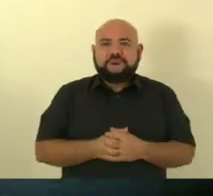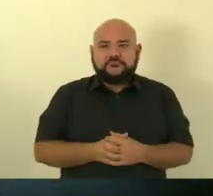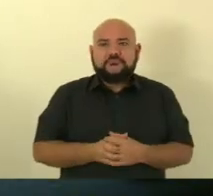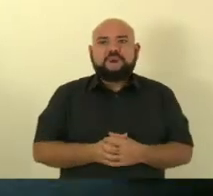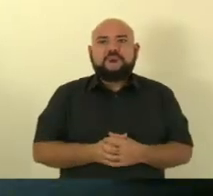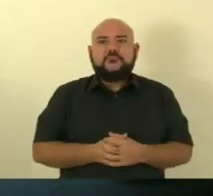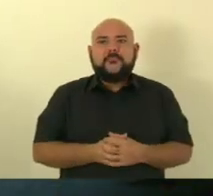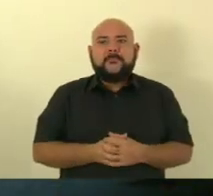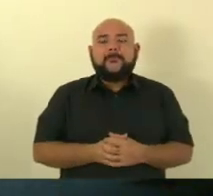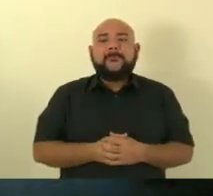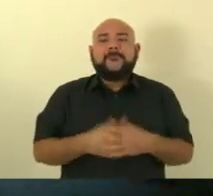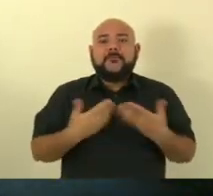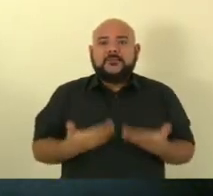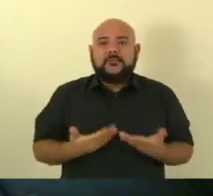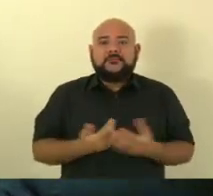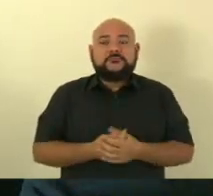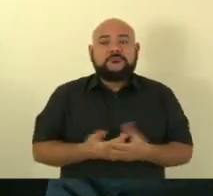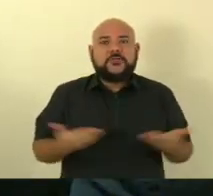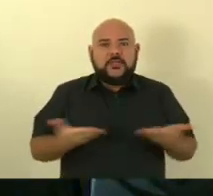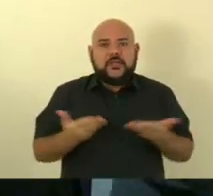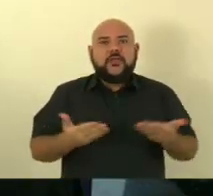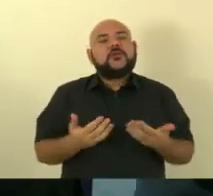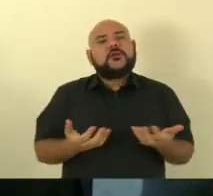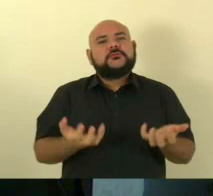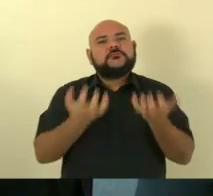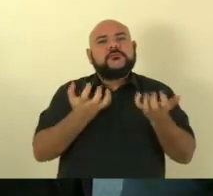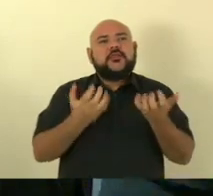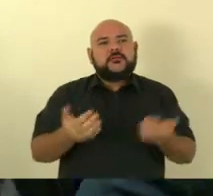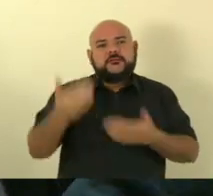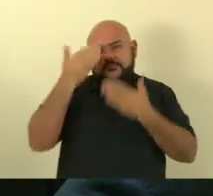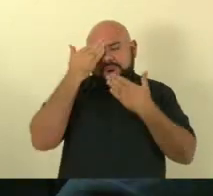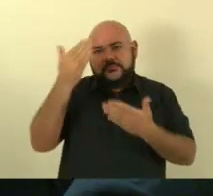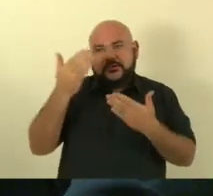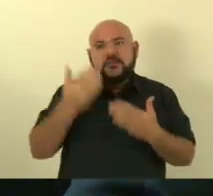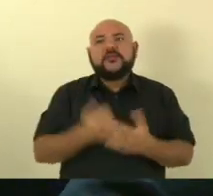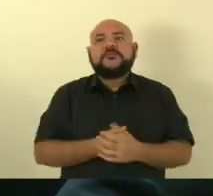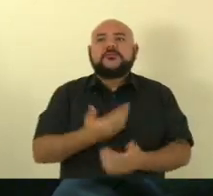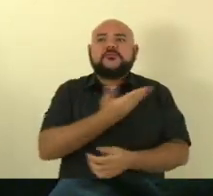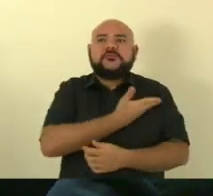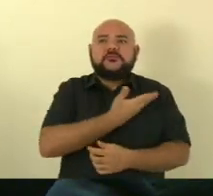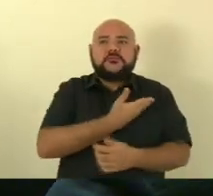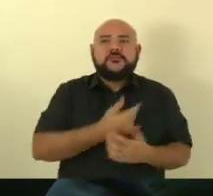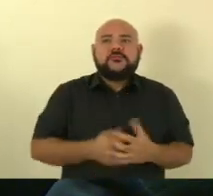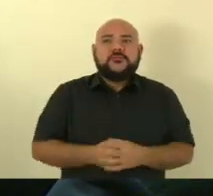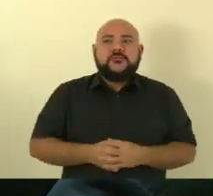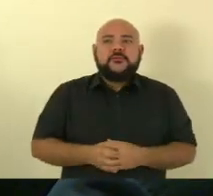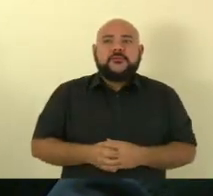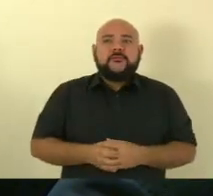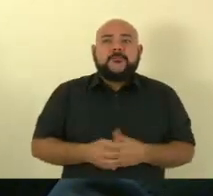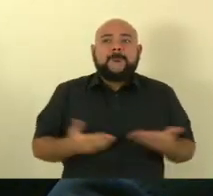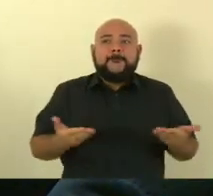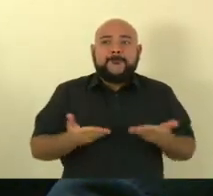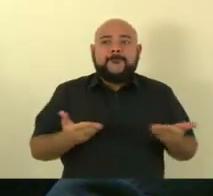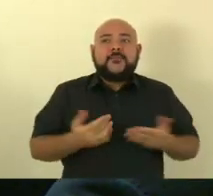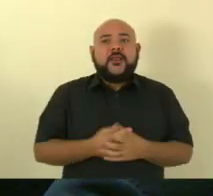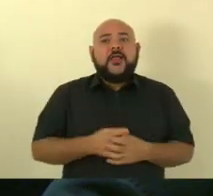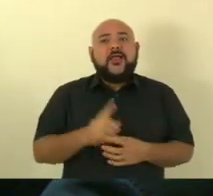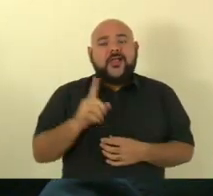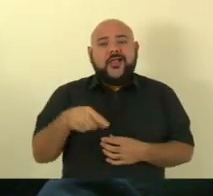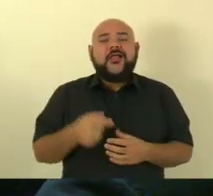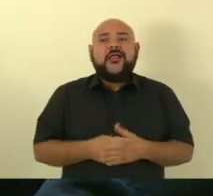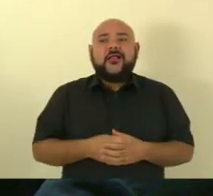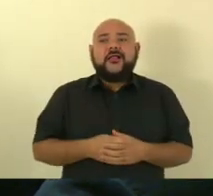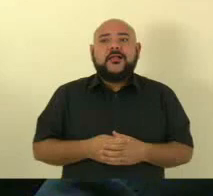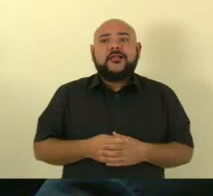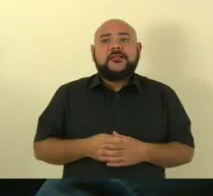que eu gostaria nesse momento de agradecer a todos os pares. Agora é só um, pastor Marcelo, é uma questão proforme, formal, mas está